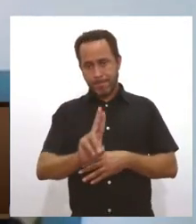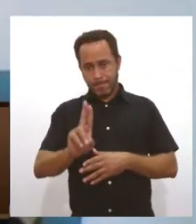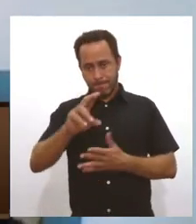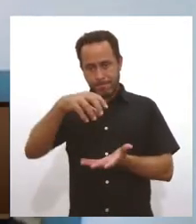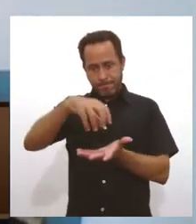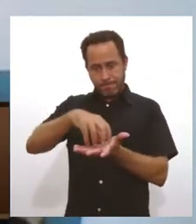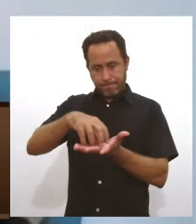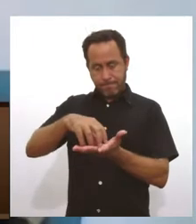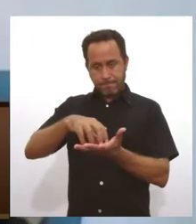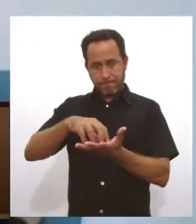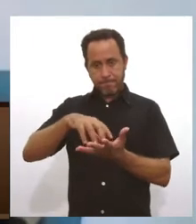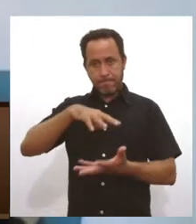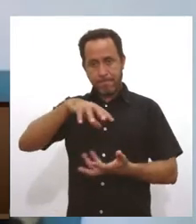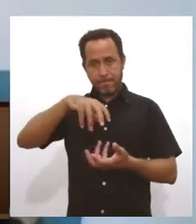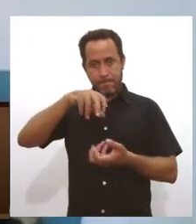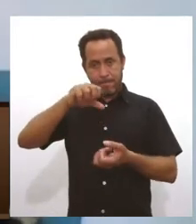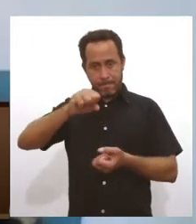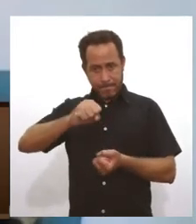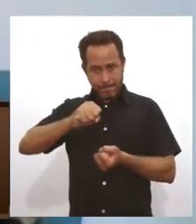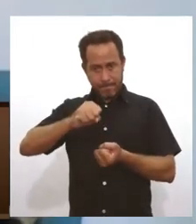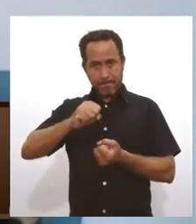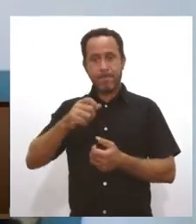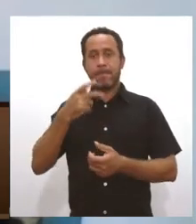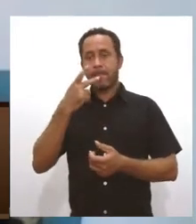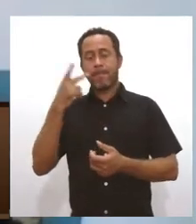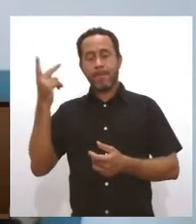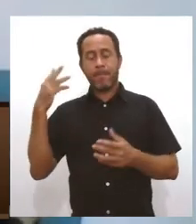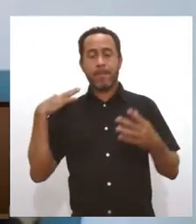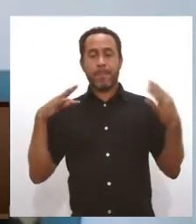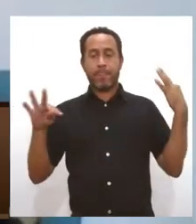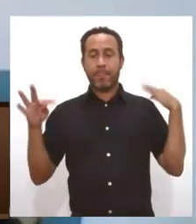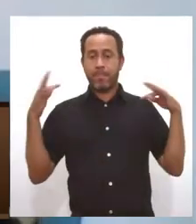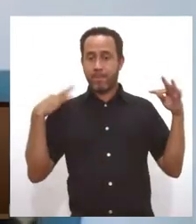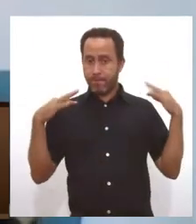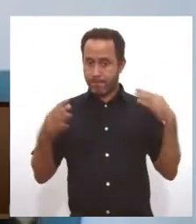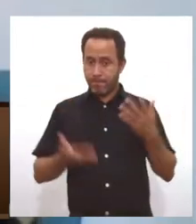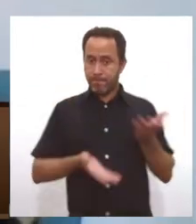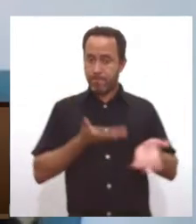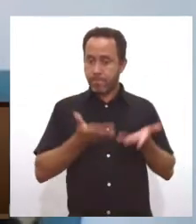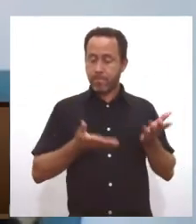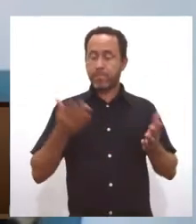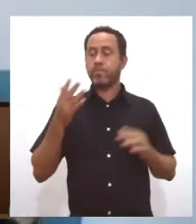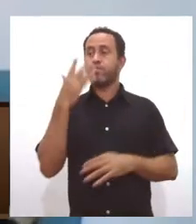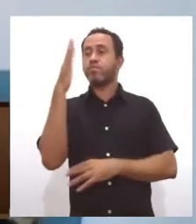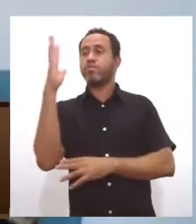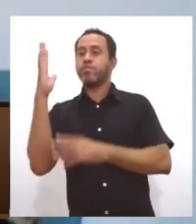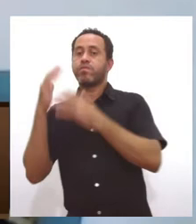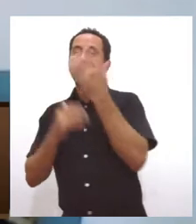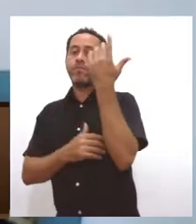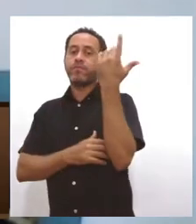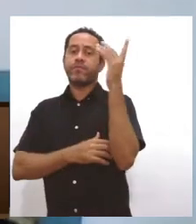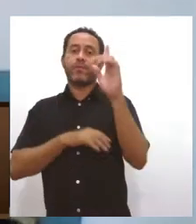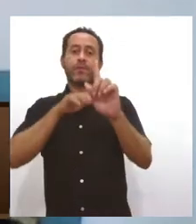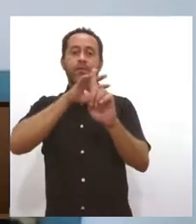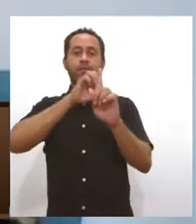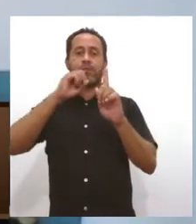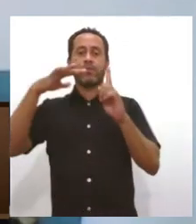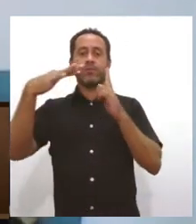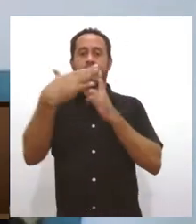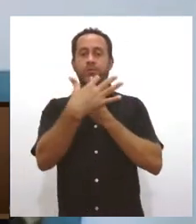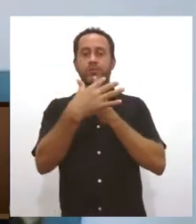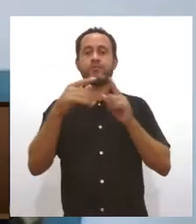sustentável, como você colocou lá atrás, com a questão do turismo, com o turismo ecológico, do ecoturismo, aproveitando a mão de obra da